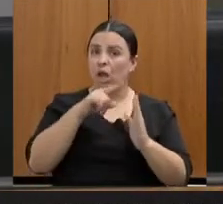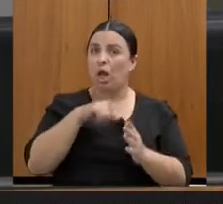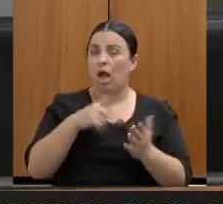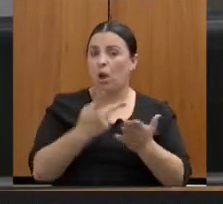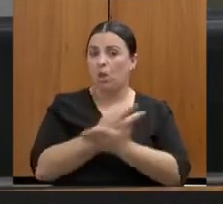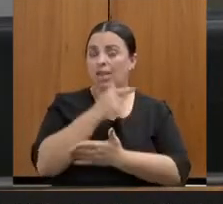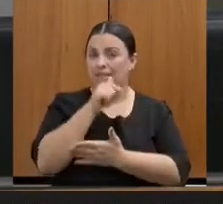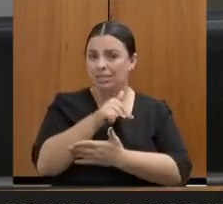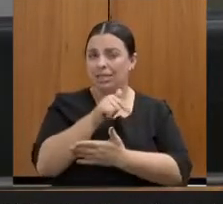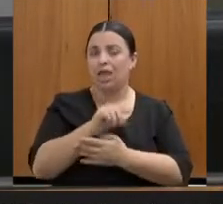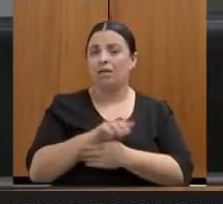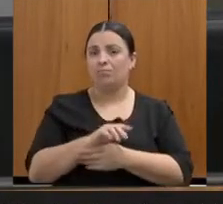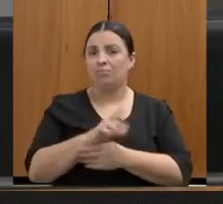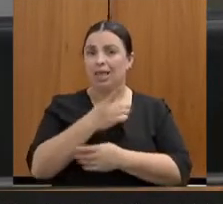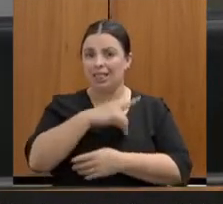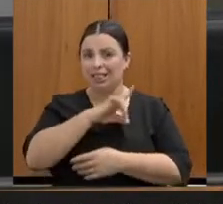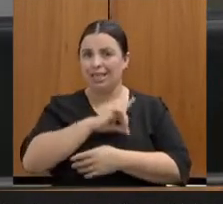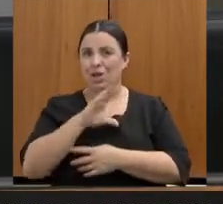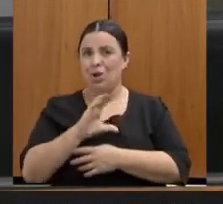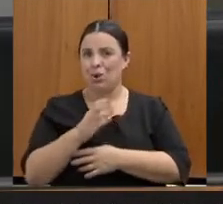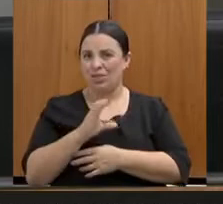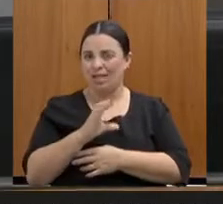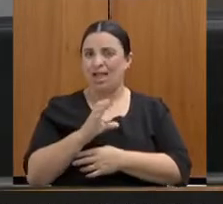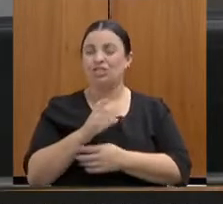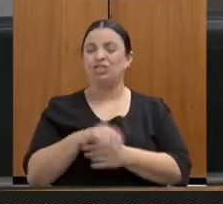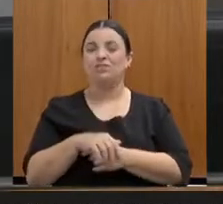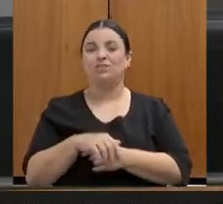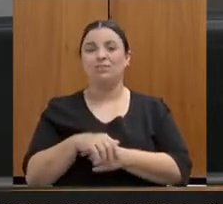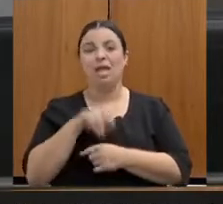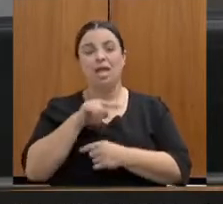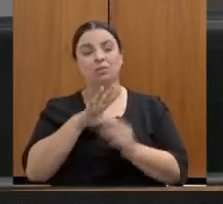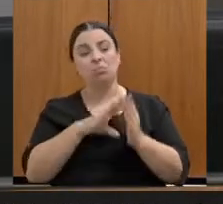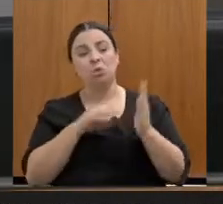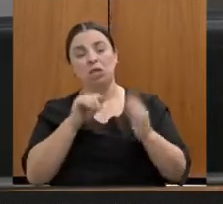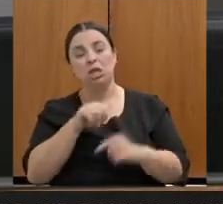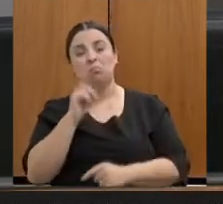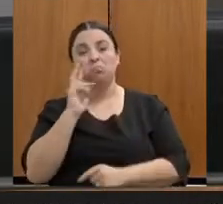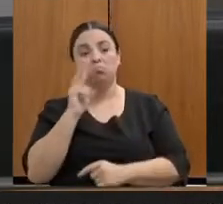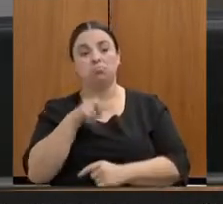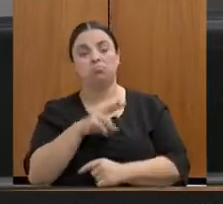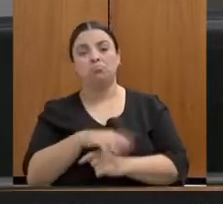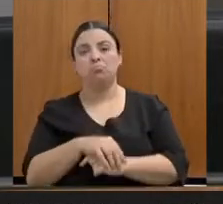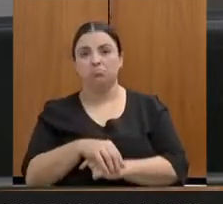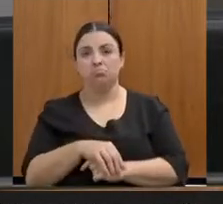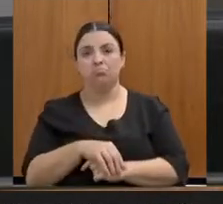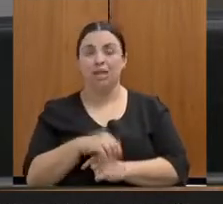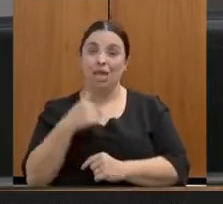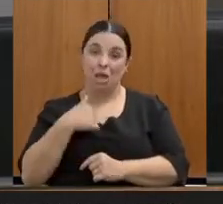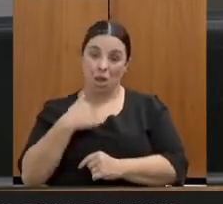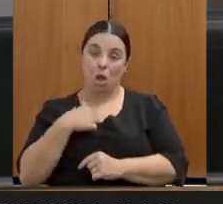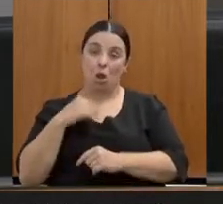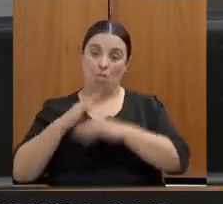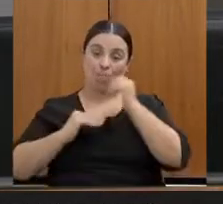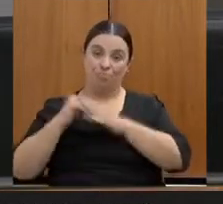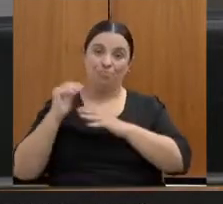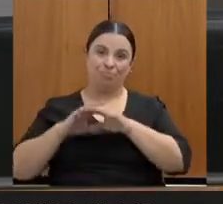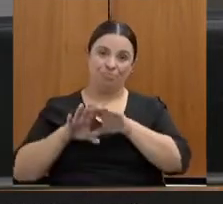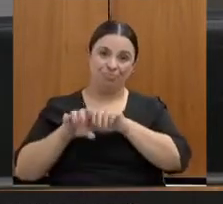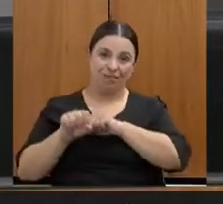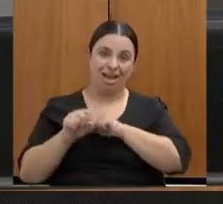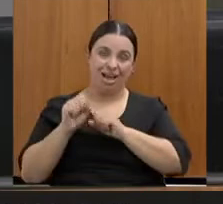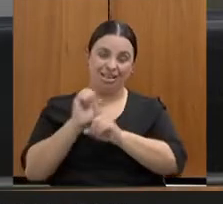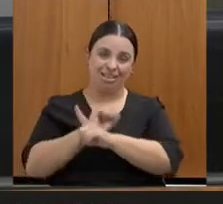na unidade de contagem, DEAM de contagem, me pareceu... Eu sou assistente social de formação